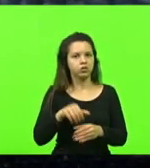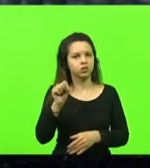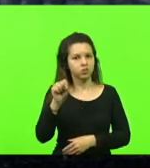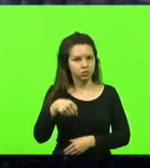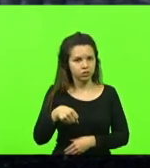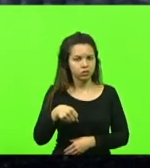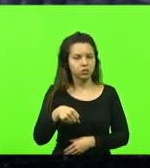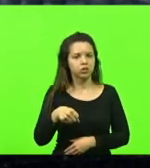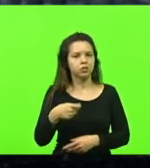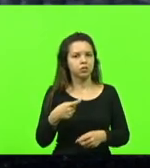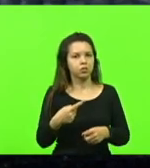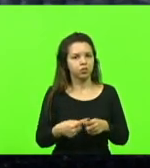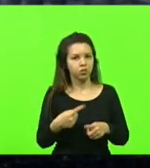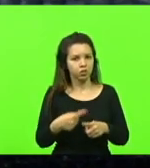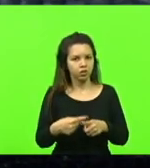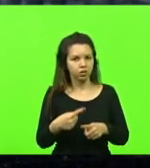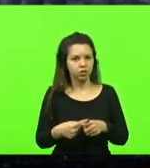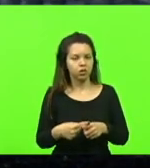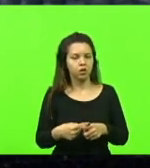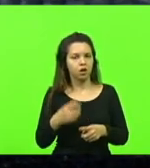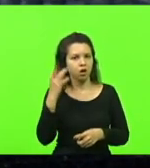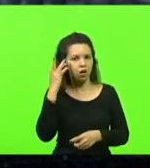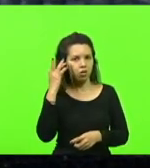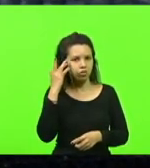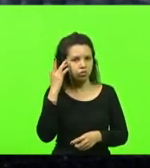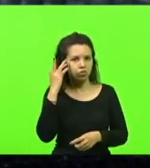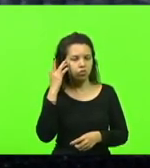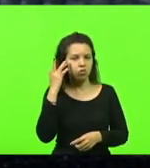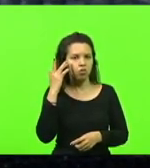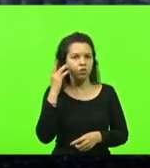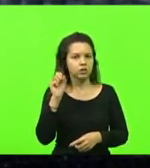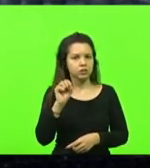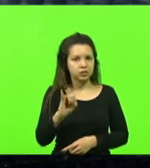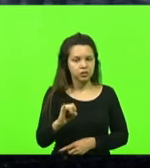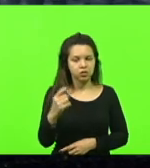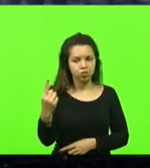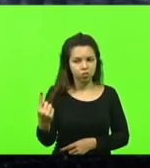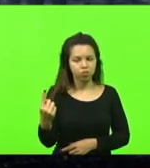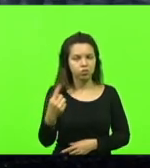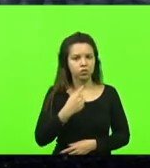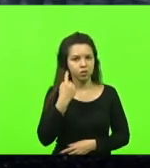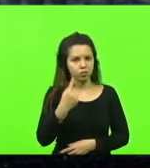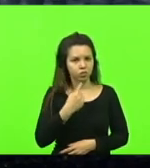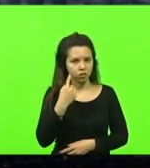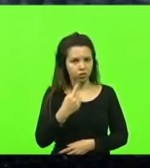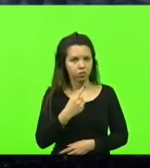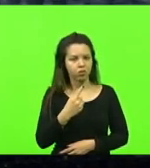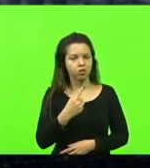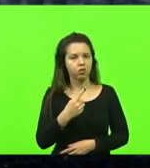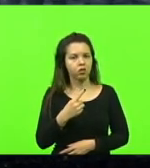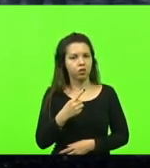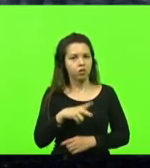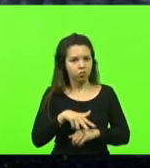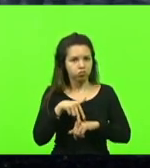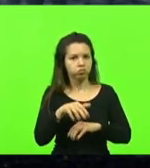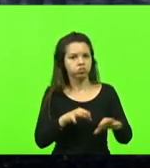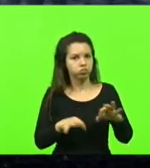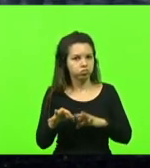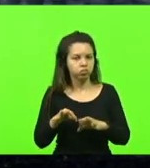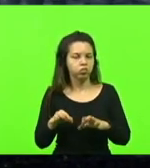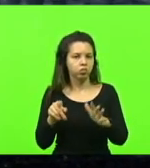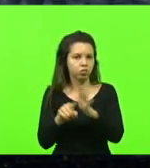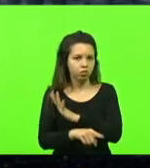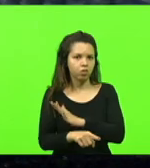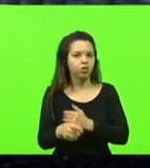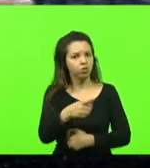vou votar sim até porque eu acredito que se um deputado se levantou para fazer um questionamento, nós,